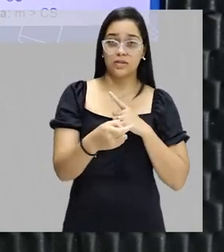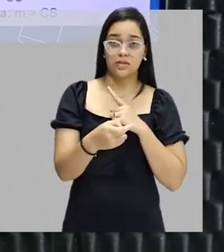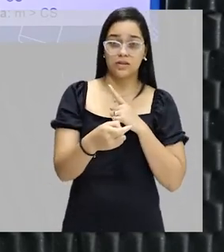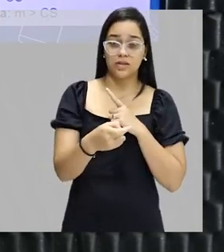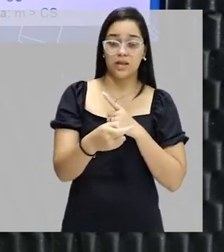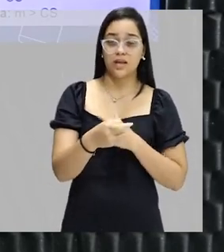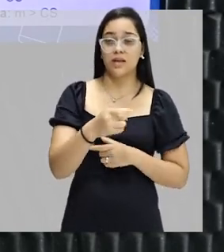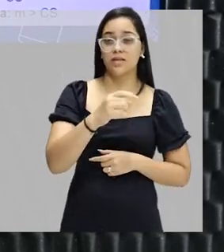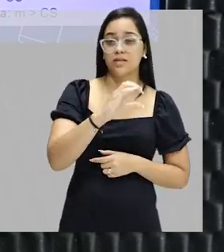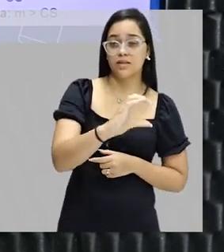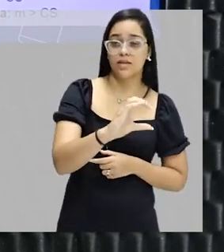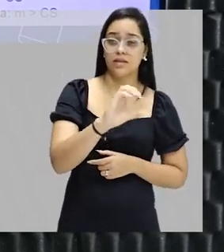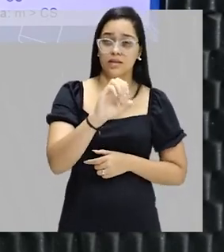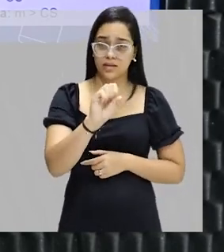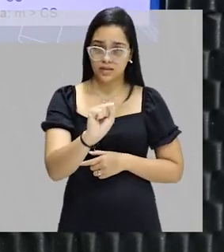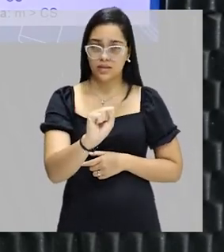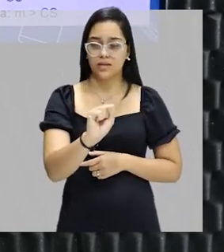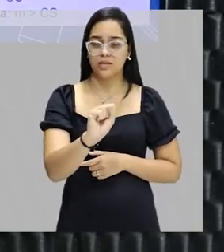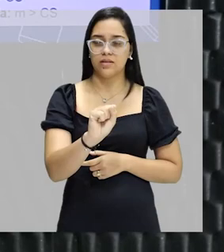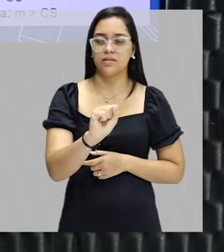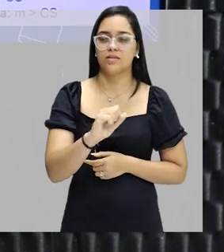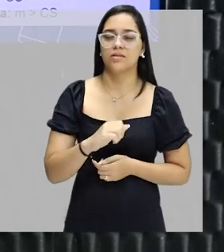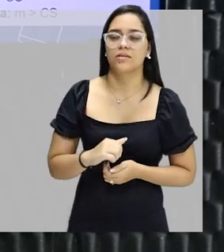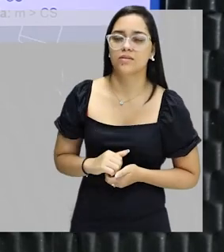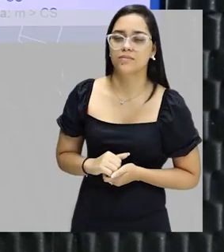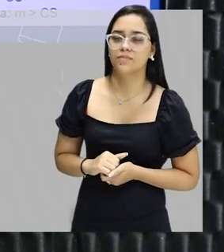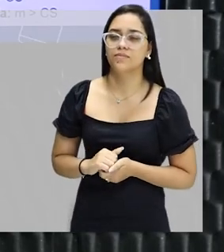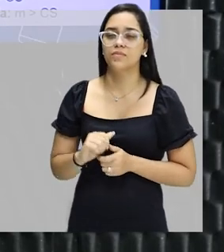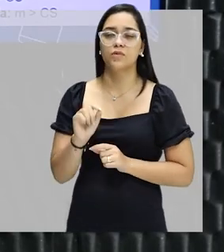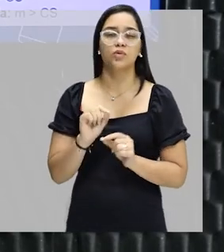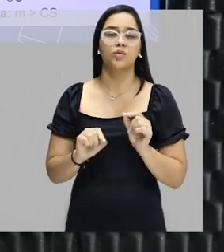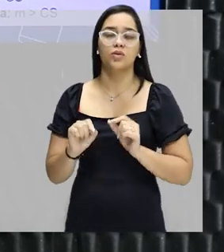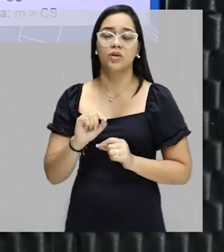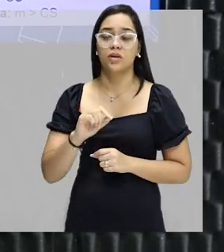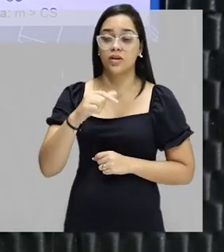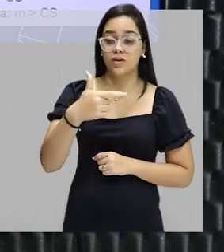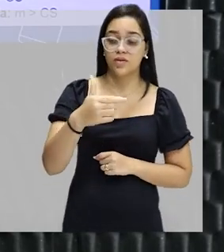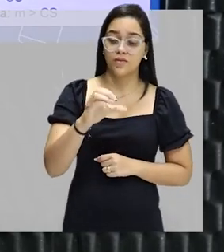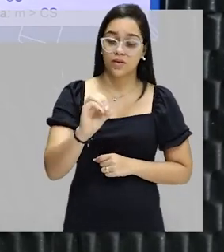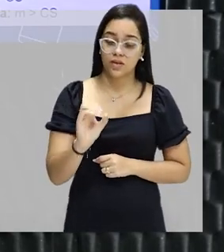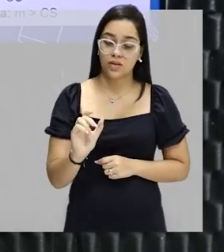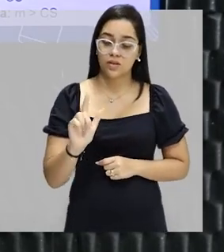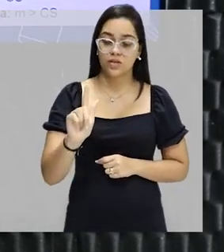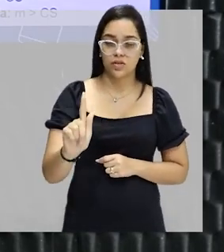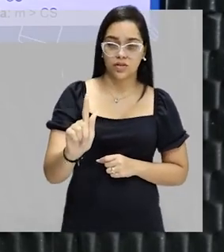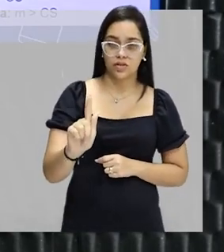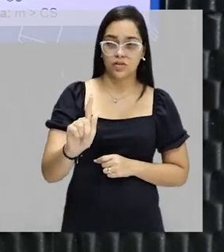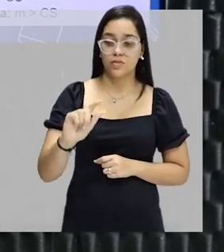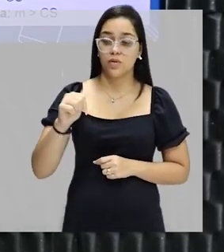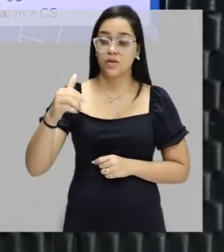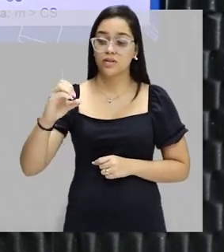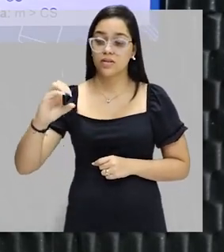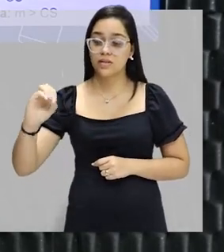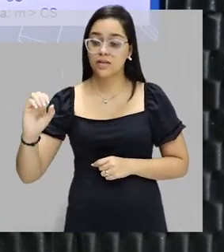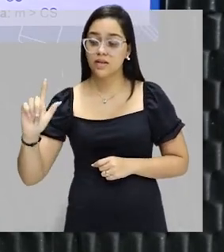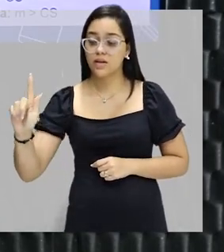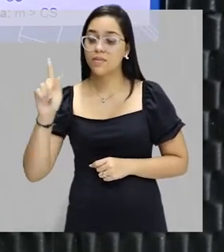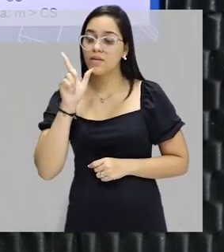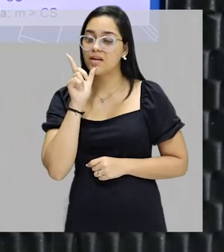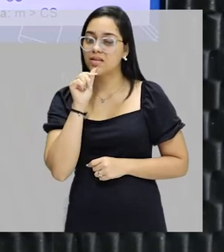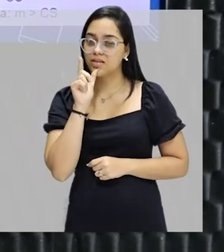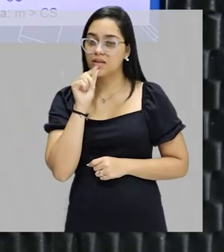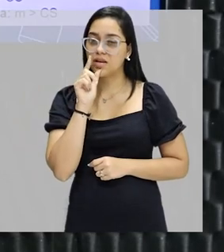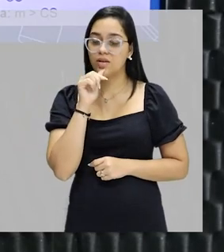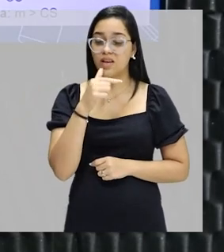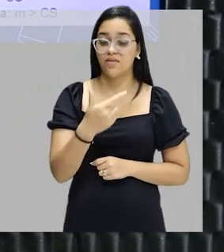um Cs, coeficiente de solubilidade, de 20 gramas por 100 gramas de água a